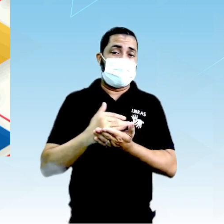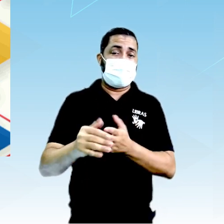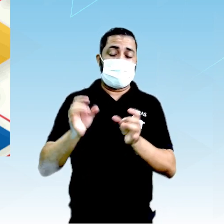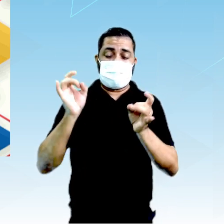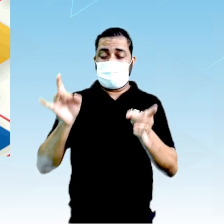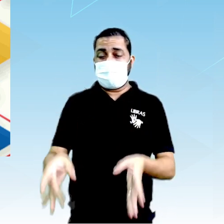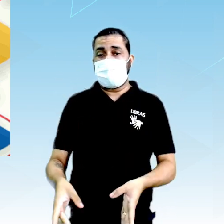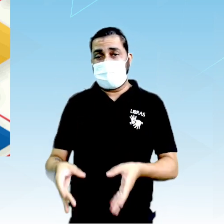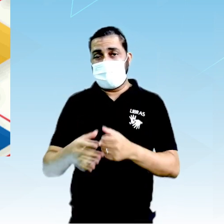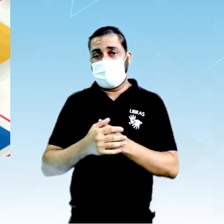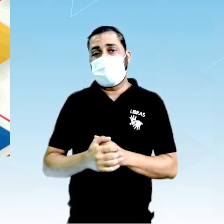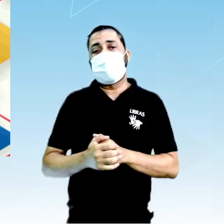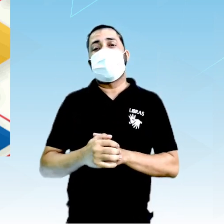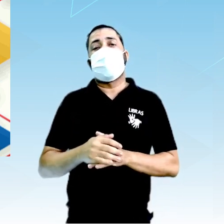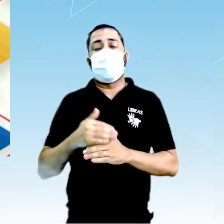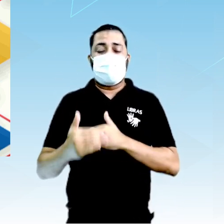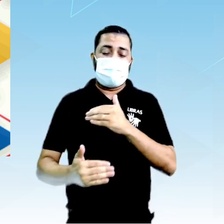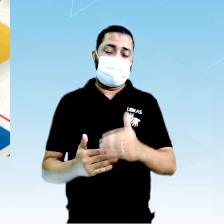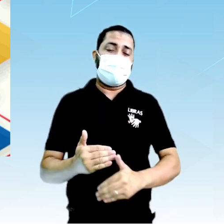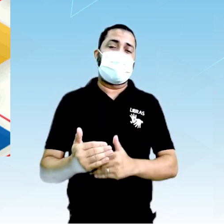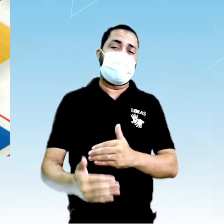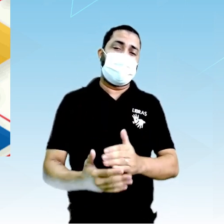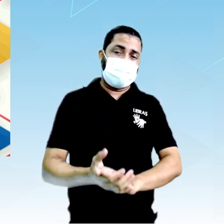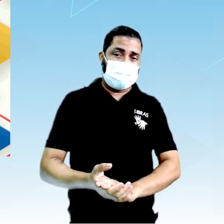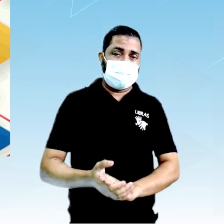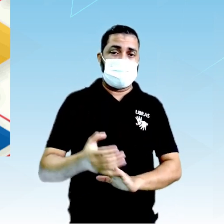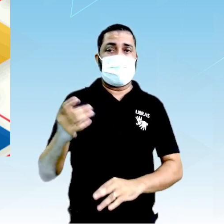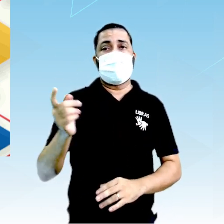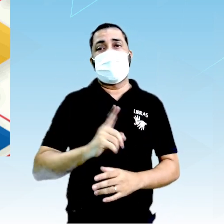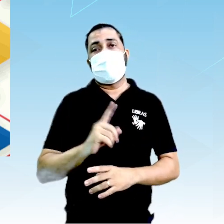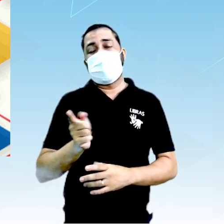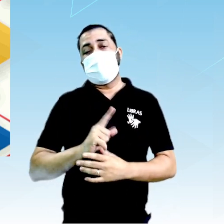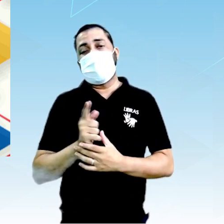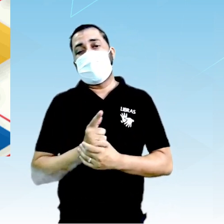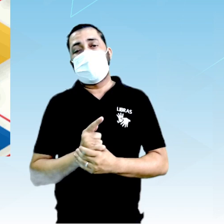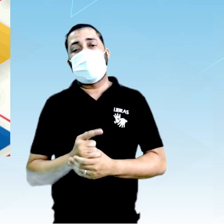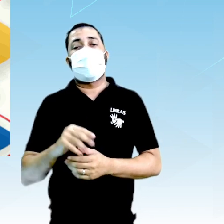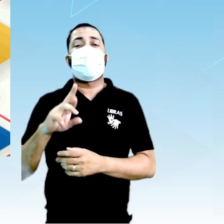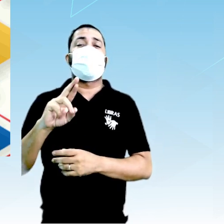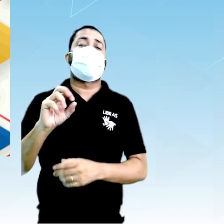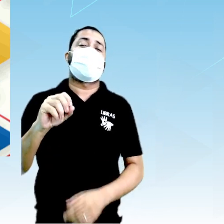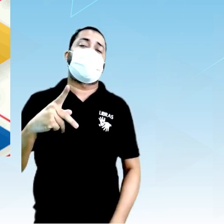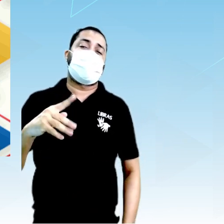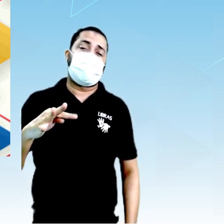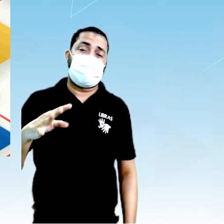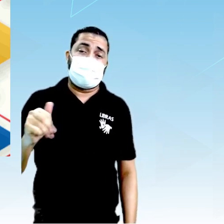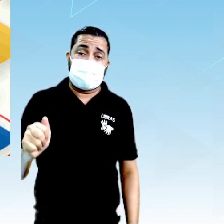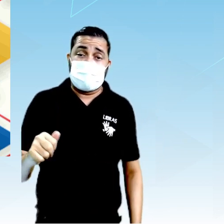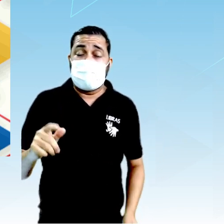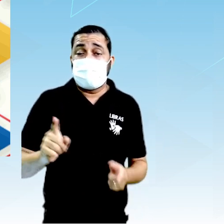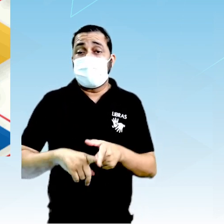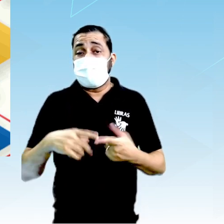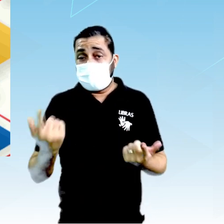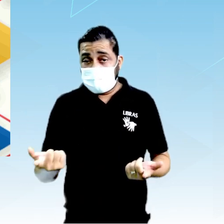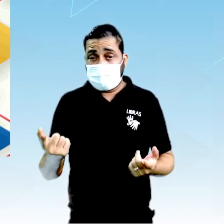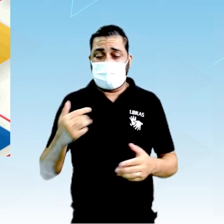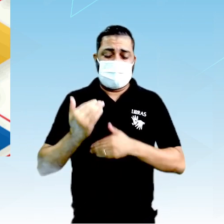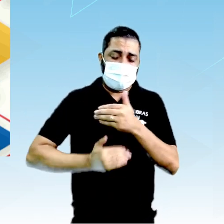abandonar progressivamente. Não é algo, não é uma ruptura de imediato, mas é um processo